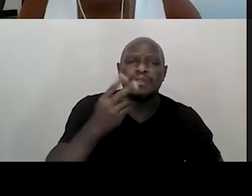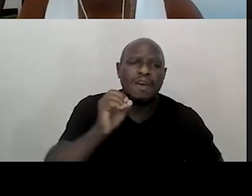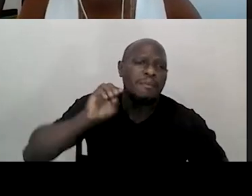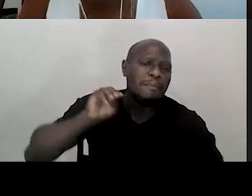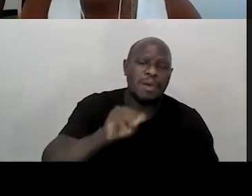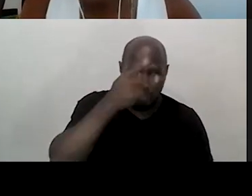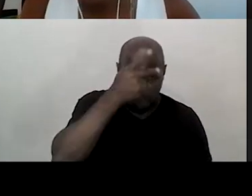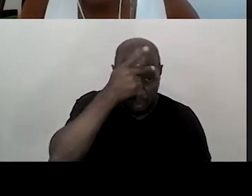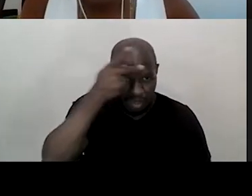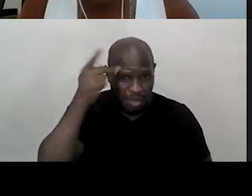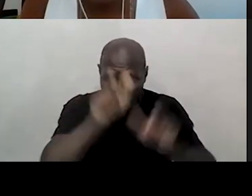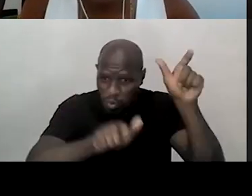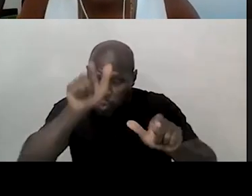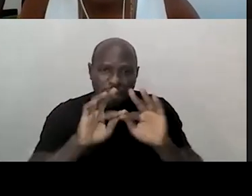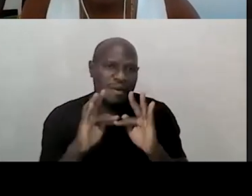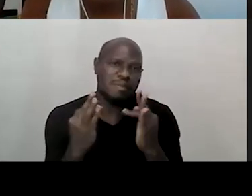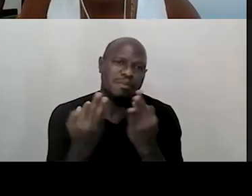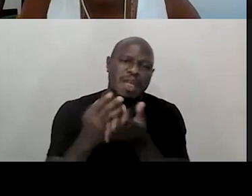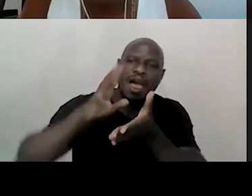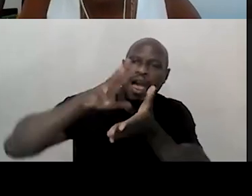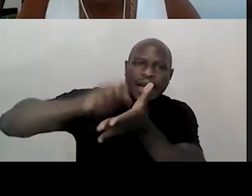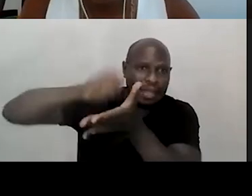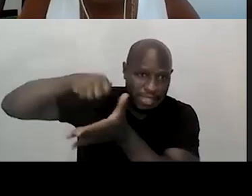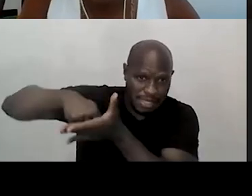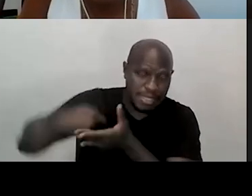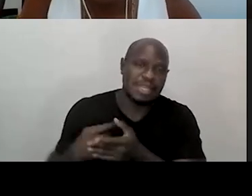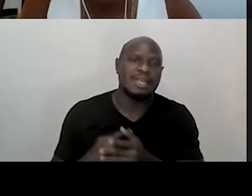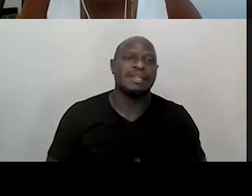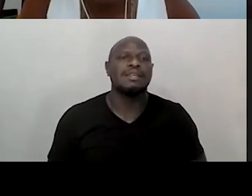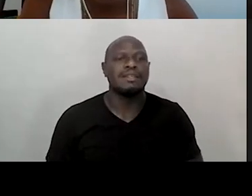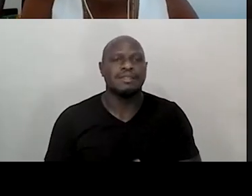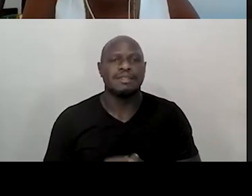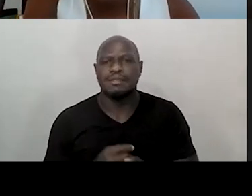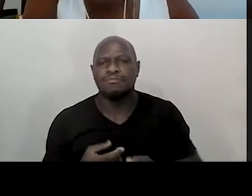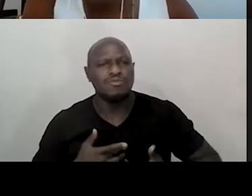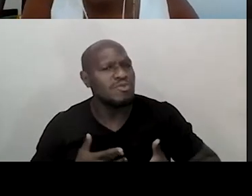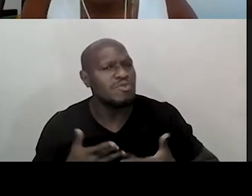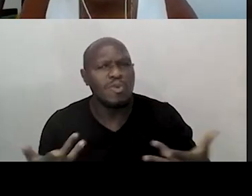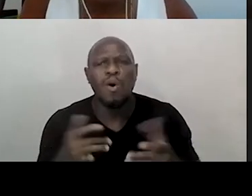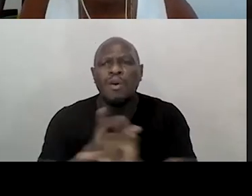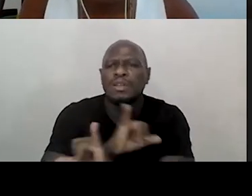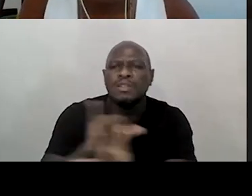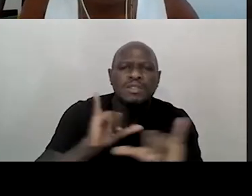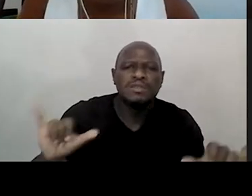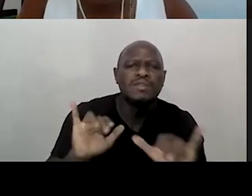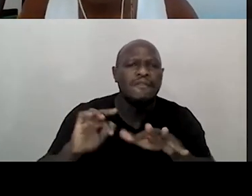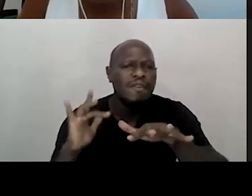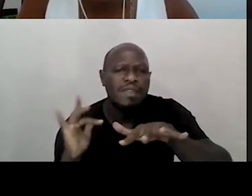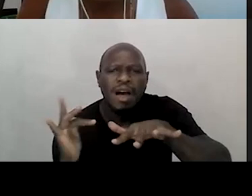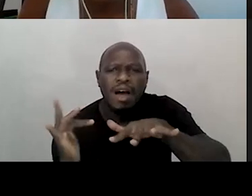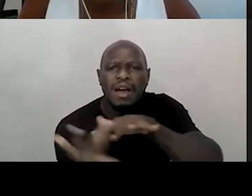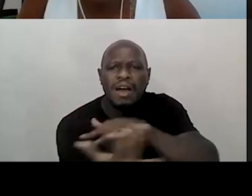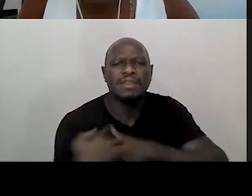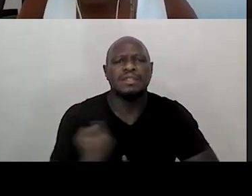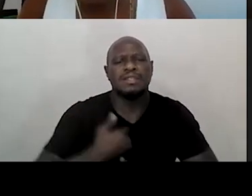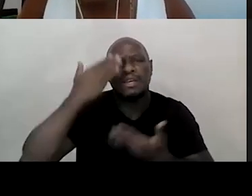assistidas pelas instituições cadastradas no programa. Doe e divulgue a campanha em suas redes, por favor. A gente agradece, também